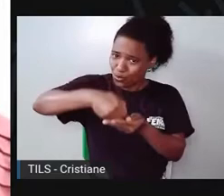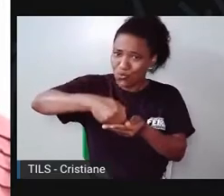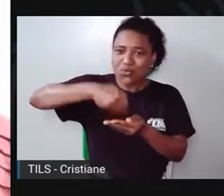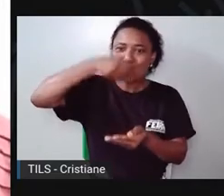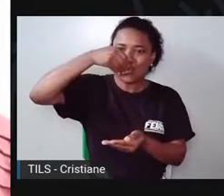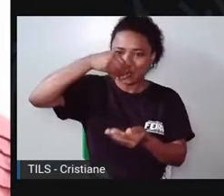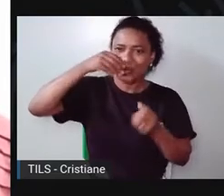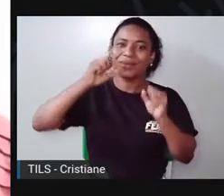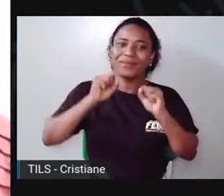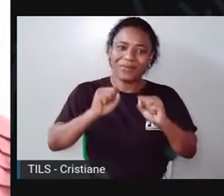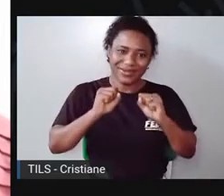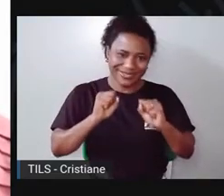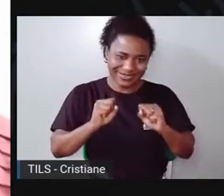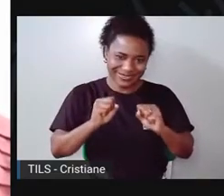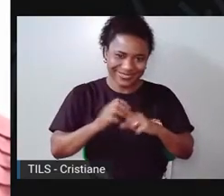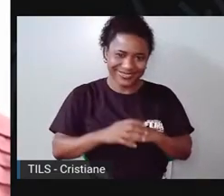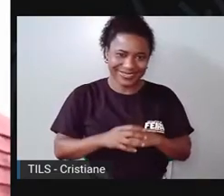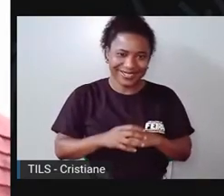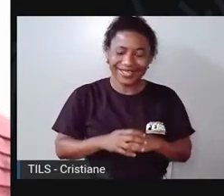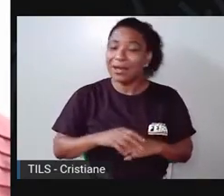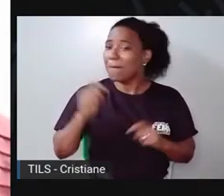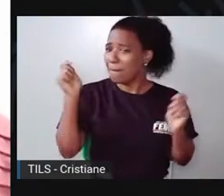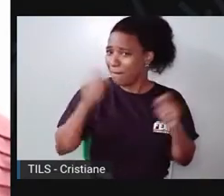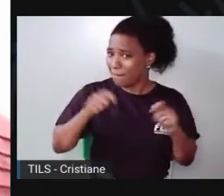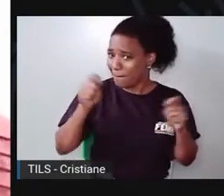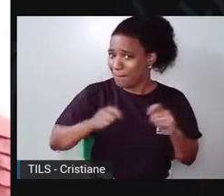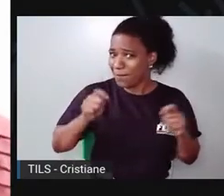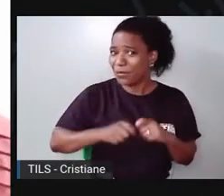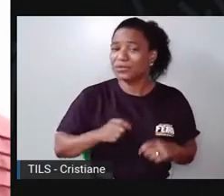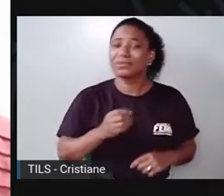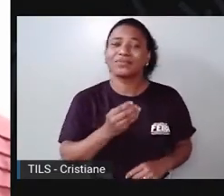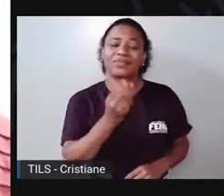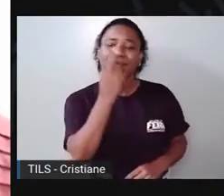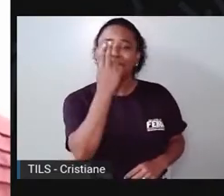Olha... E se eu quiser que ela vire um picolé, pode virar também.